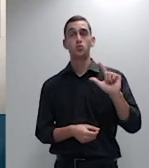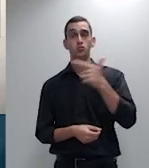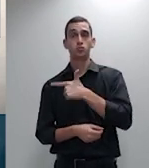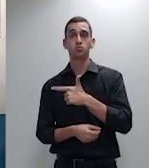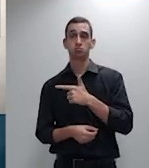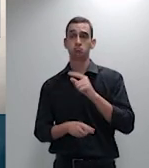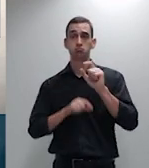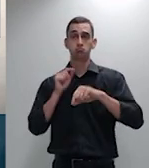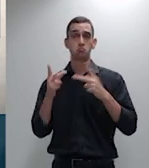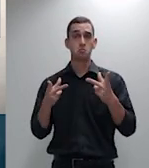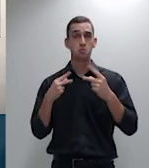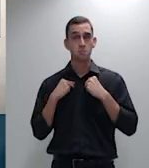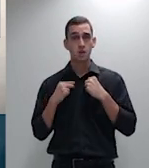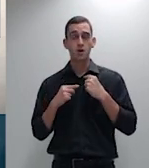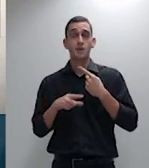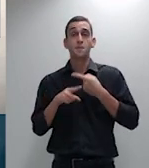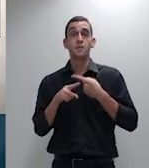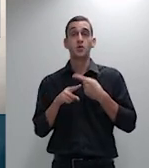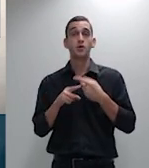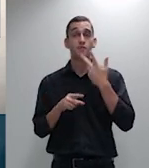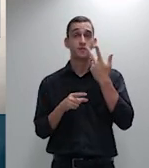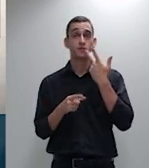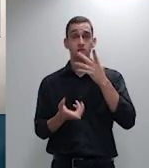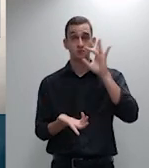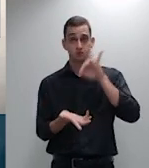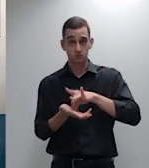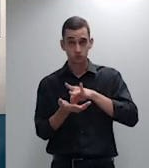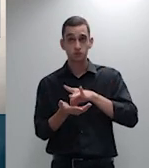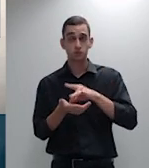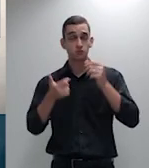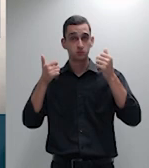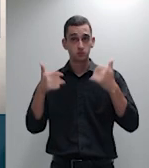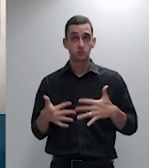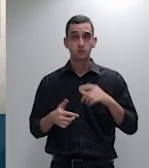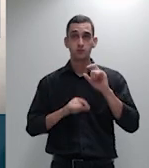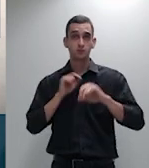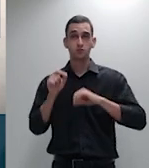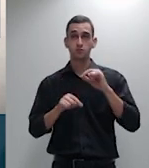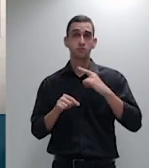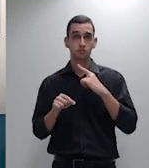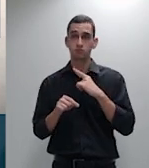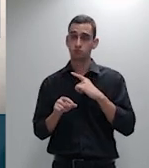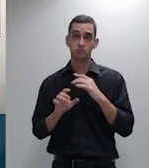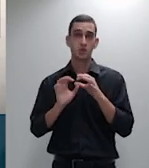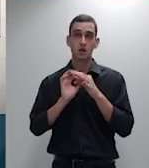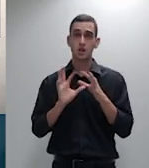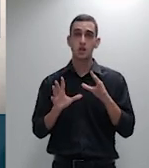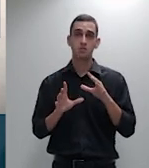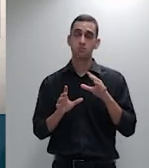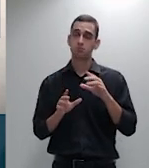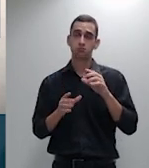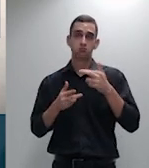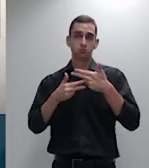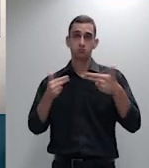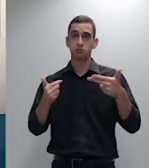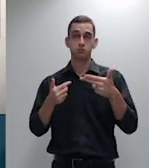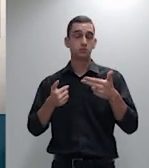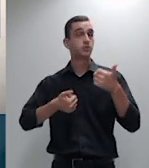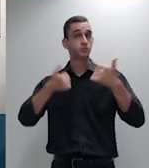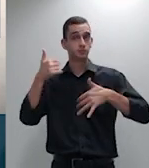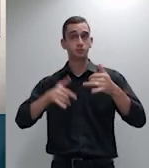expressamente haver litispendência expressamente afirmou há sim litispendência